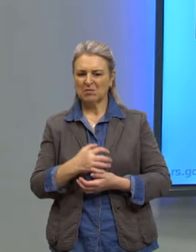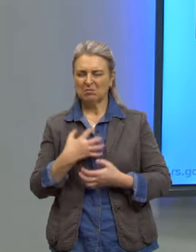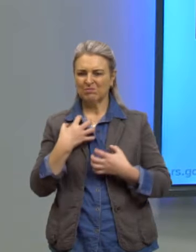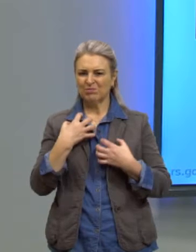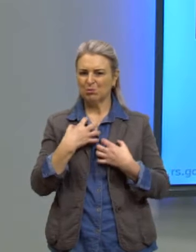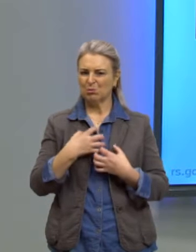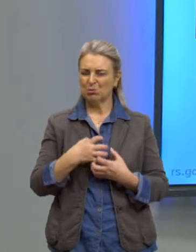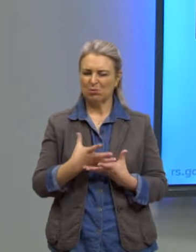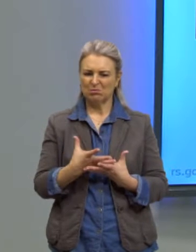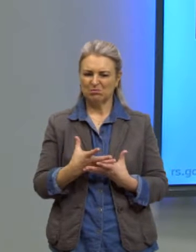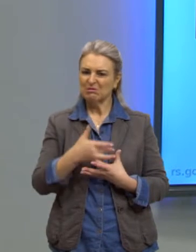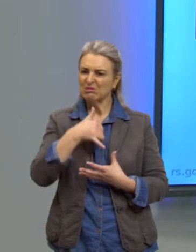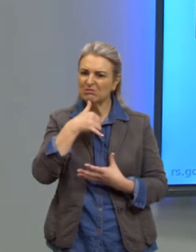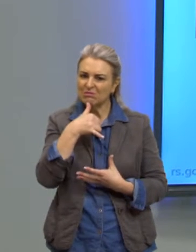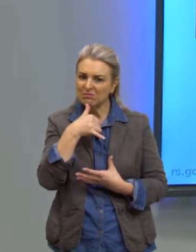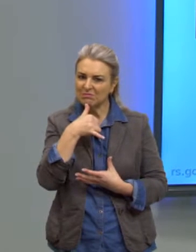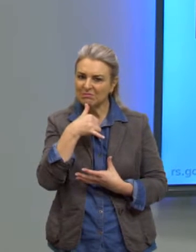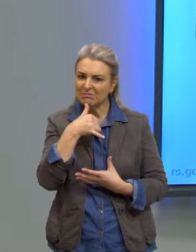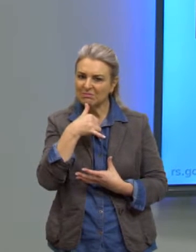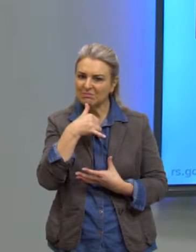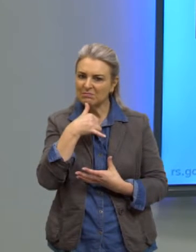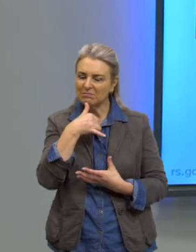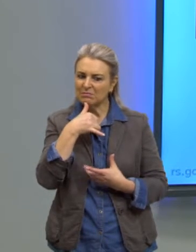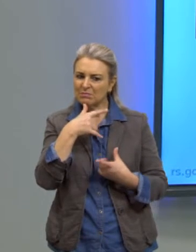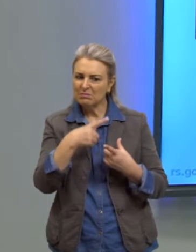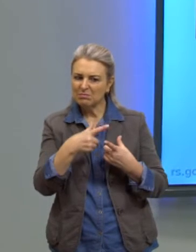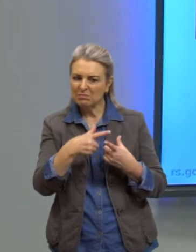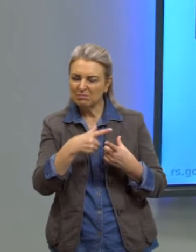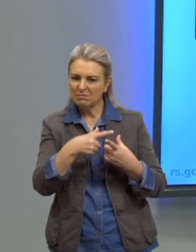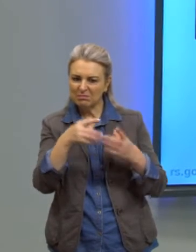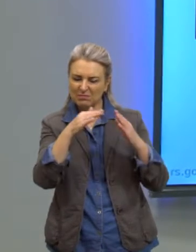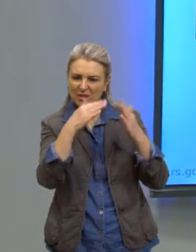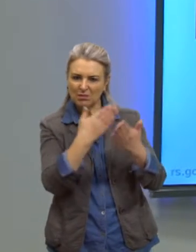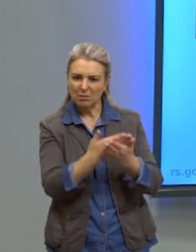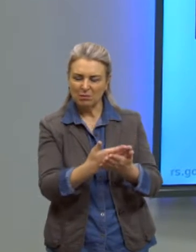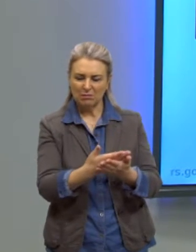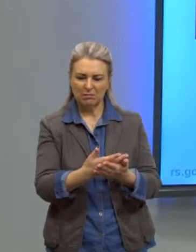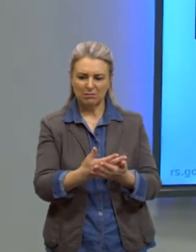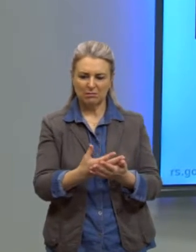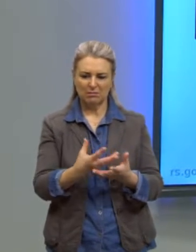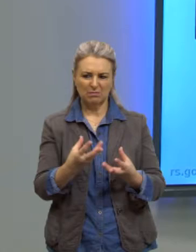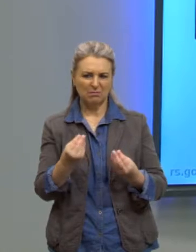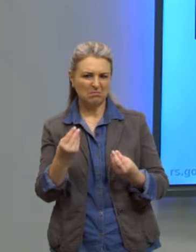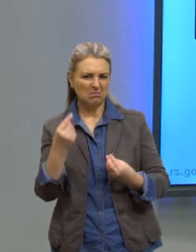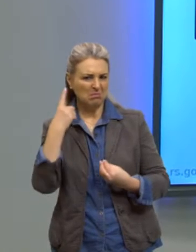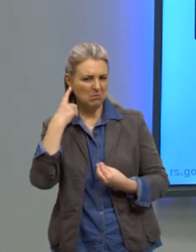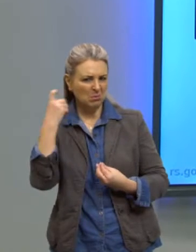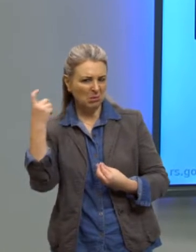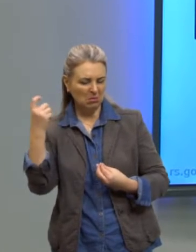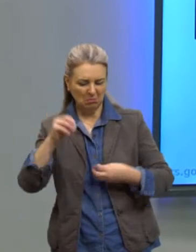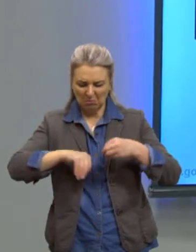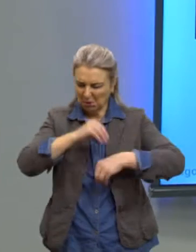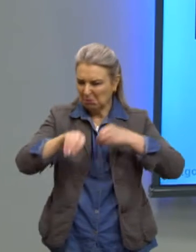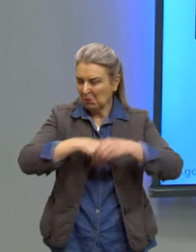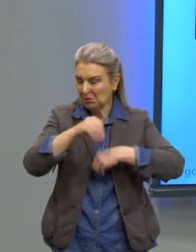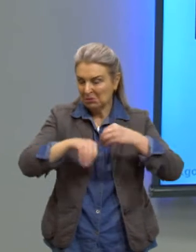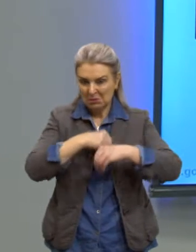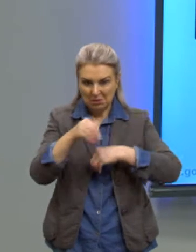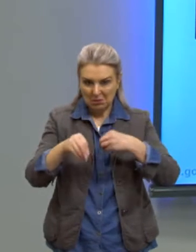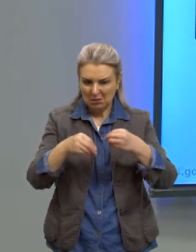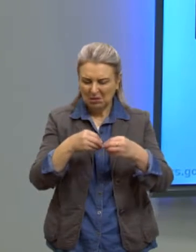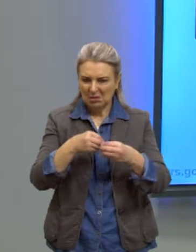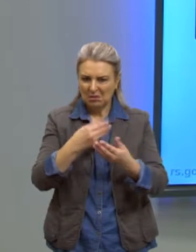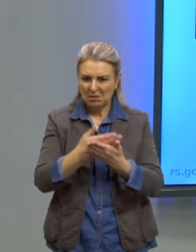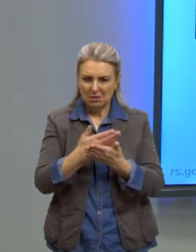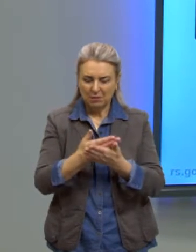a turma deles na escola. E aí, estava muito barulhento, estavam bagunçando lá. E ele